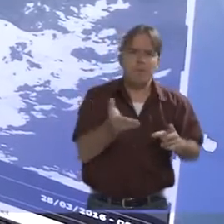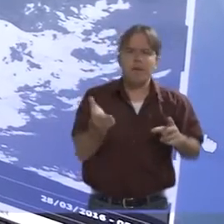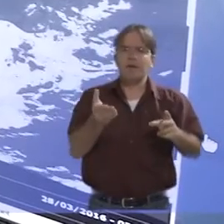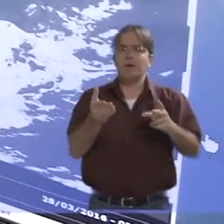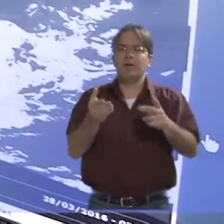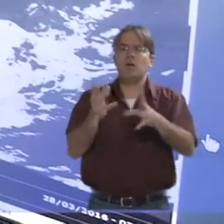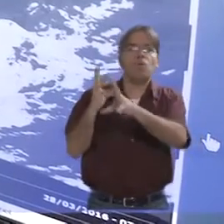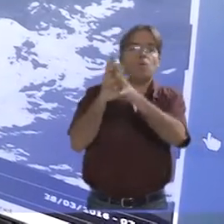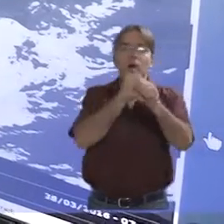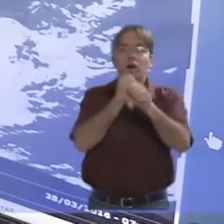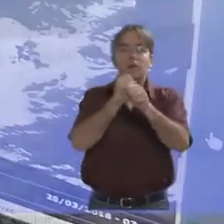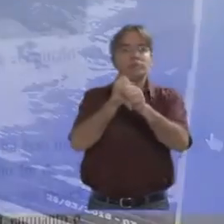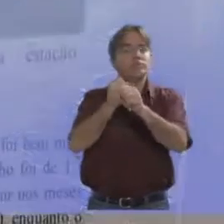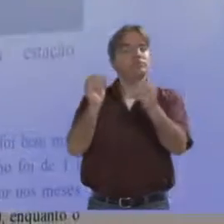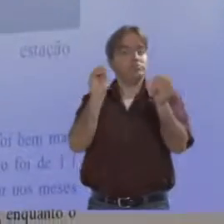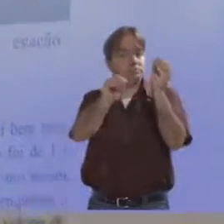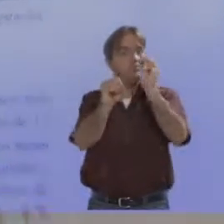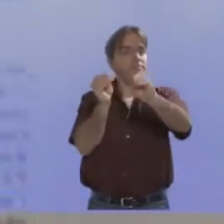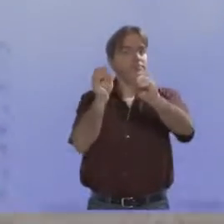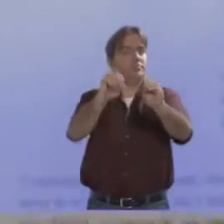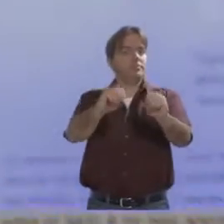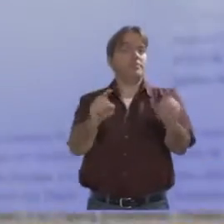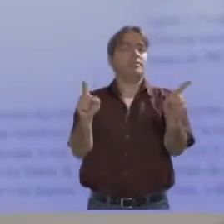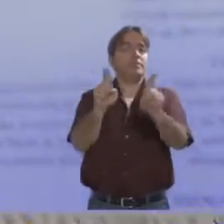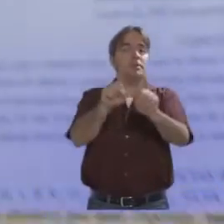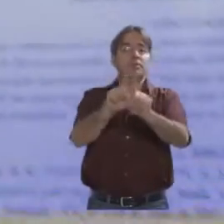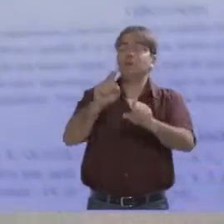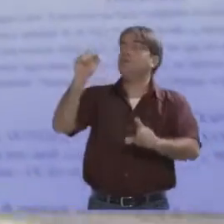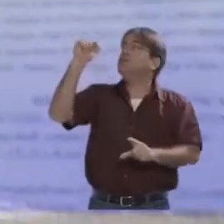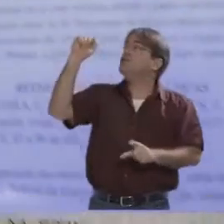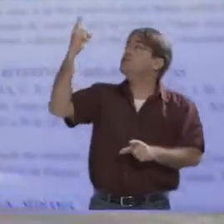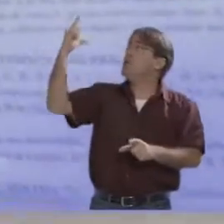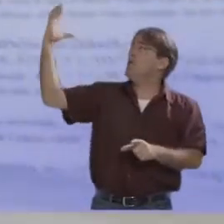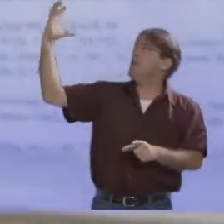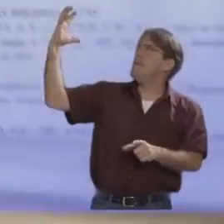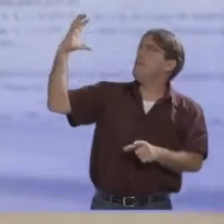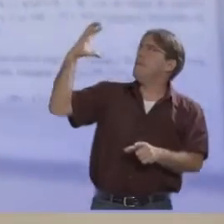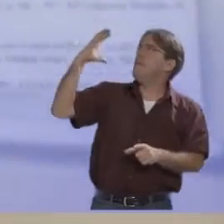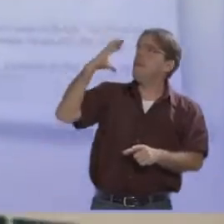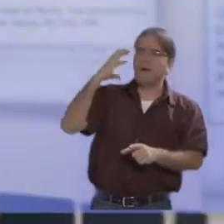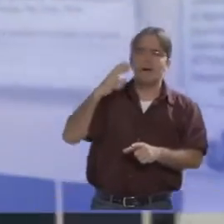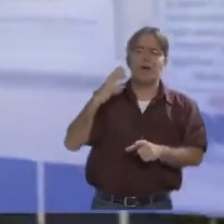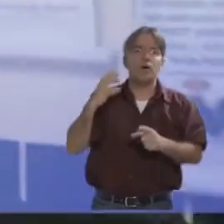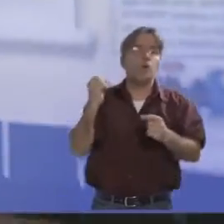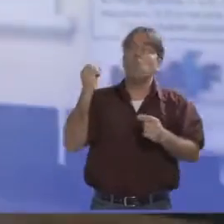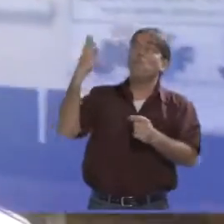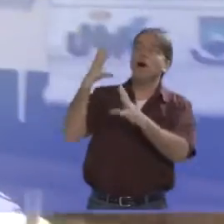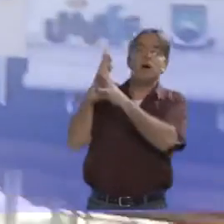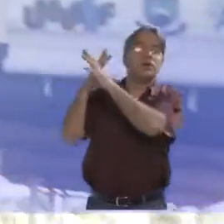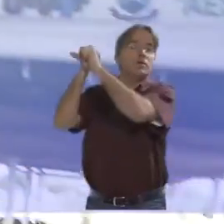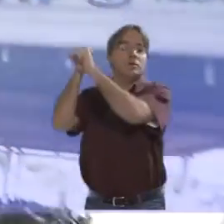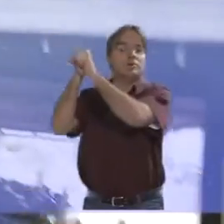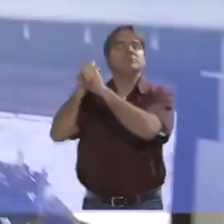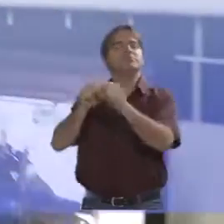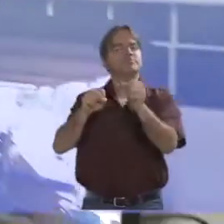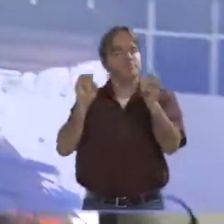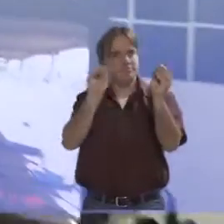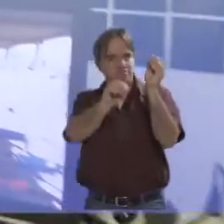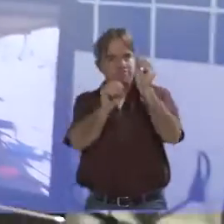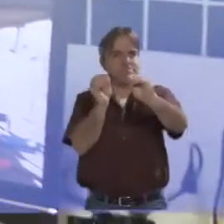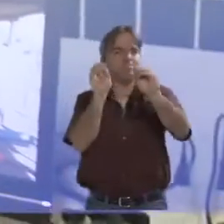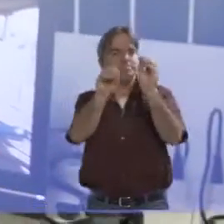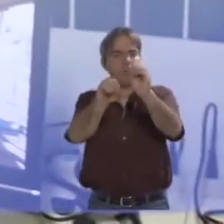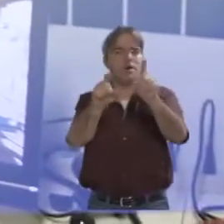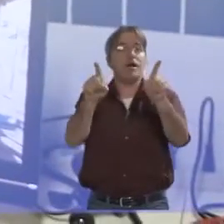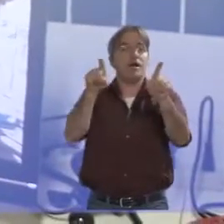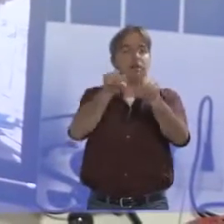as informações da quantidade diária de radiação solar que incide sobre a nossa região, tanto em Juazeiro como